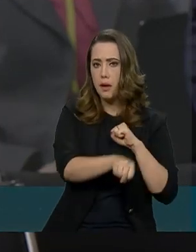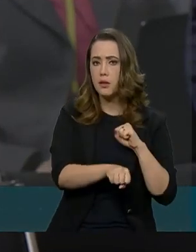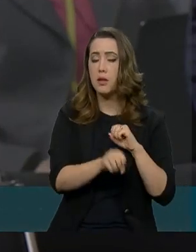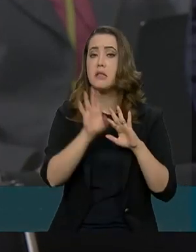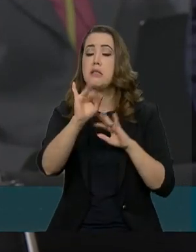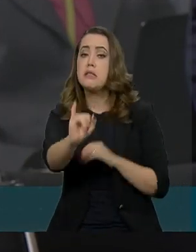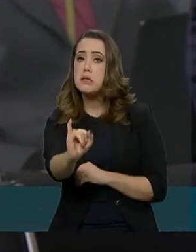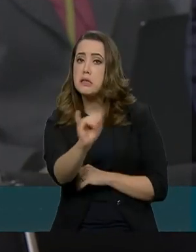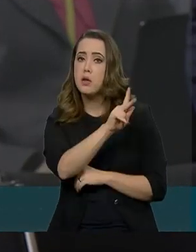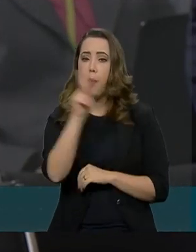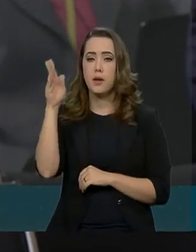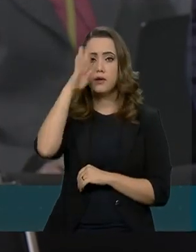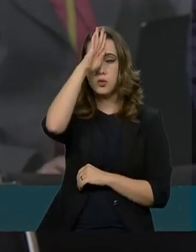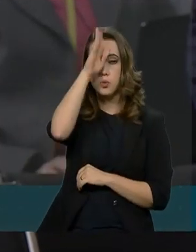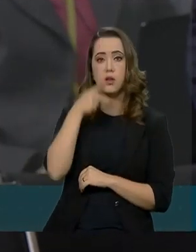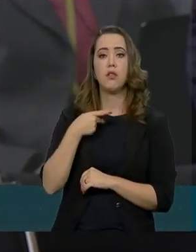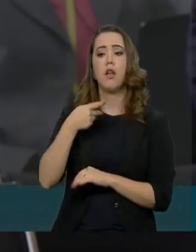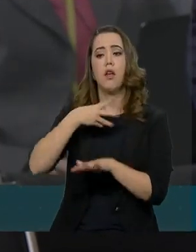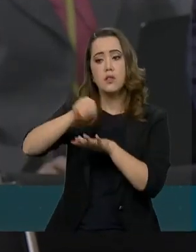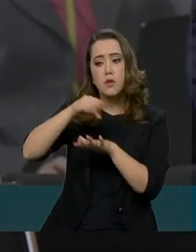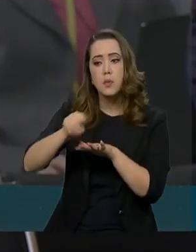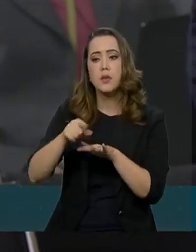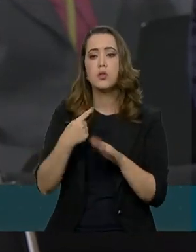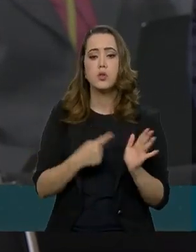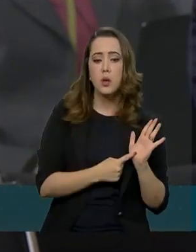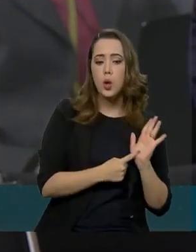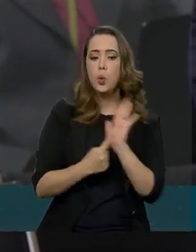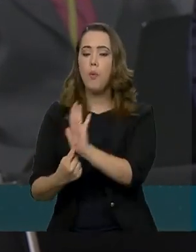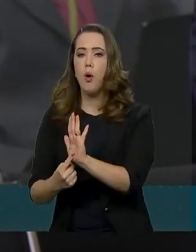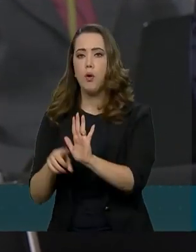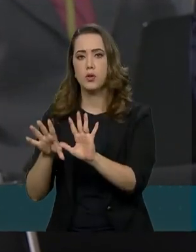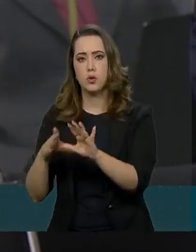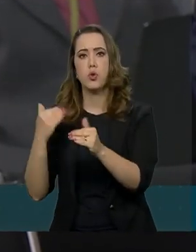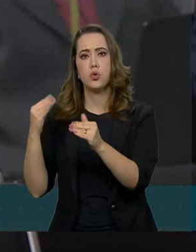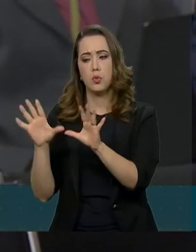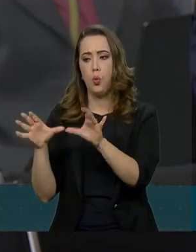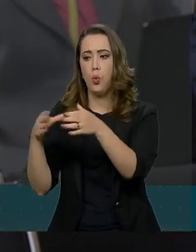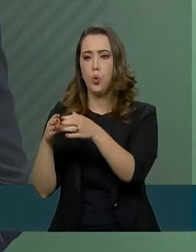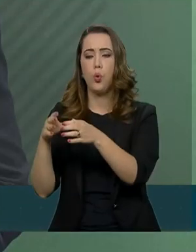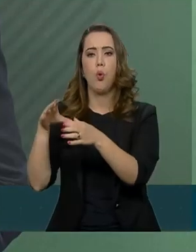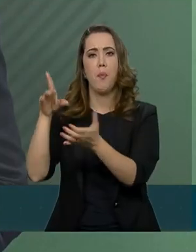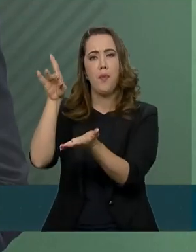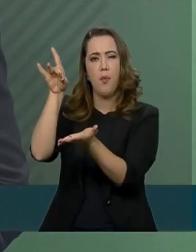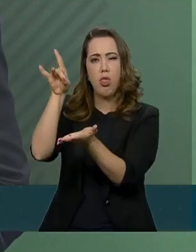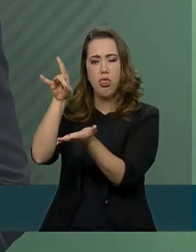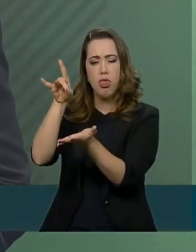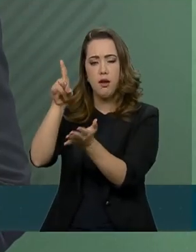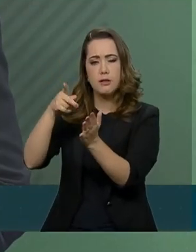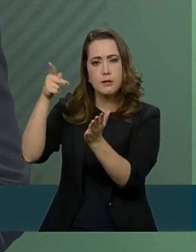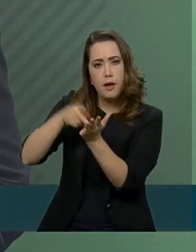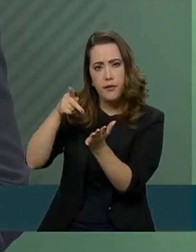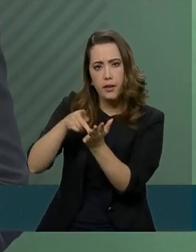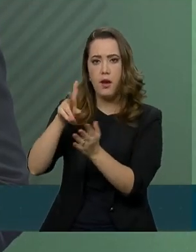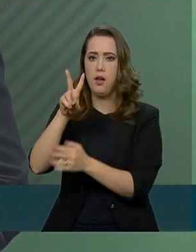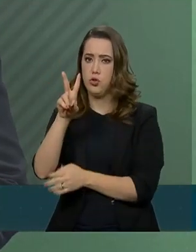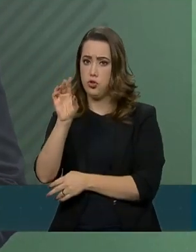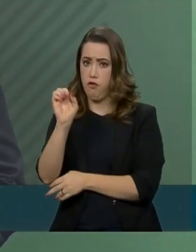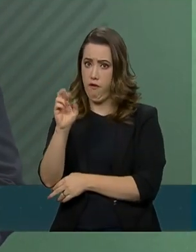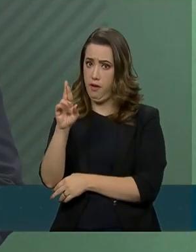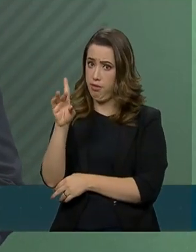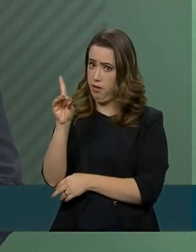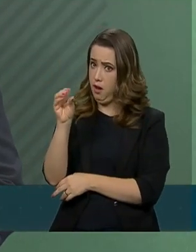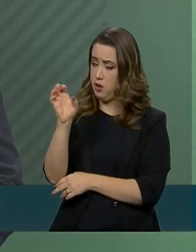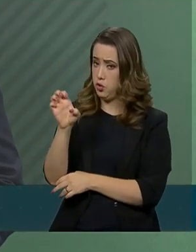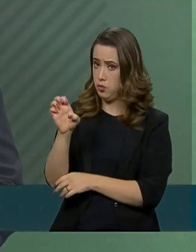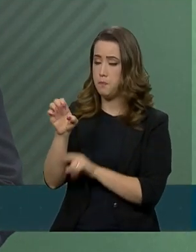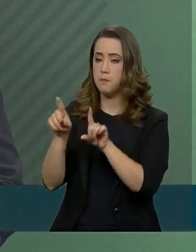não leva isso a público para contestar as informações hoje da Comissão da Verdade? Como nós dissemos, e eu não quero repetir, a